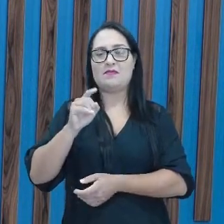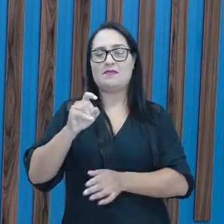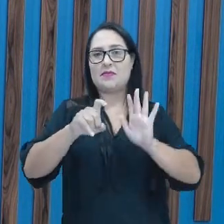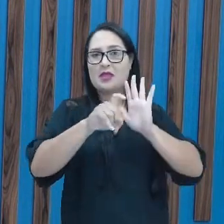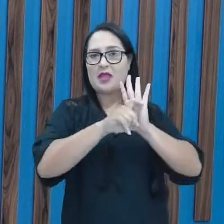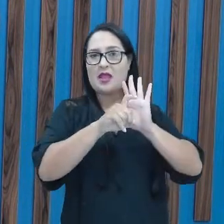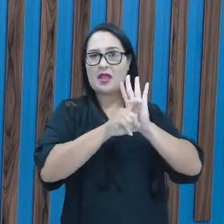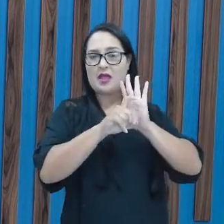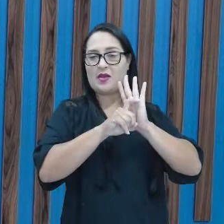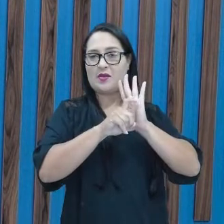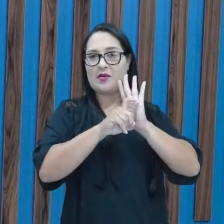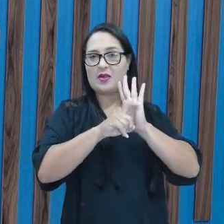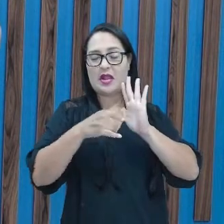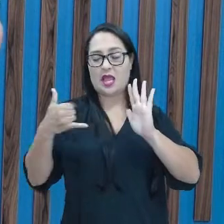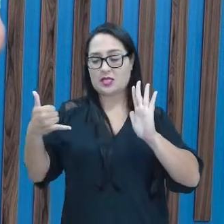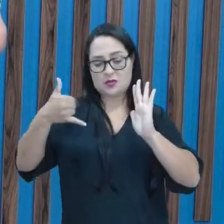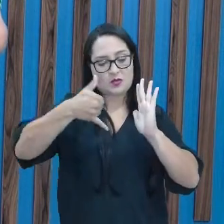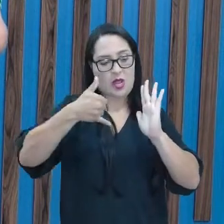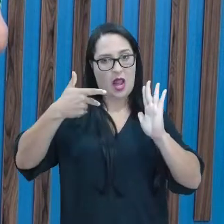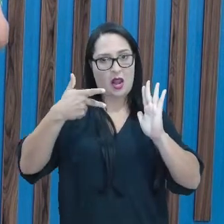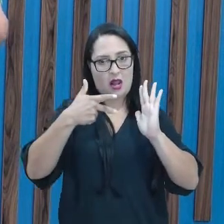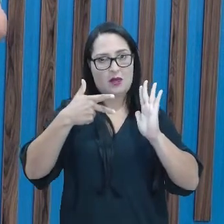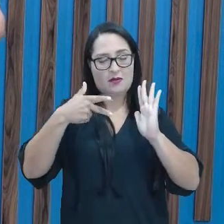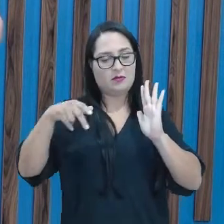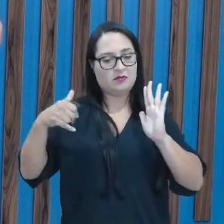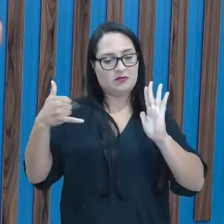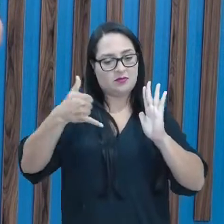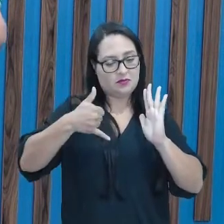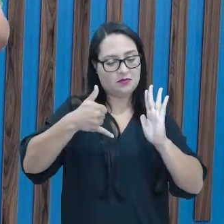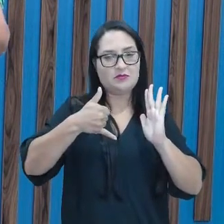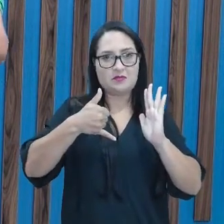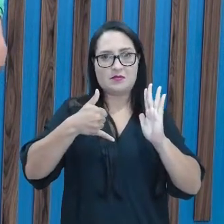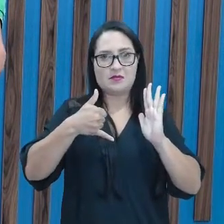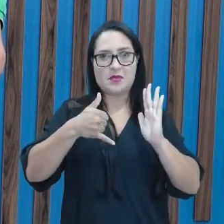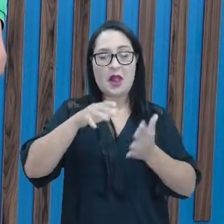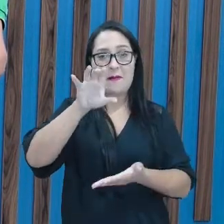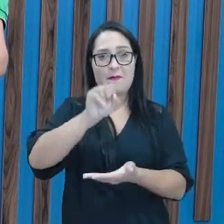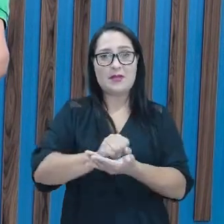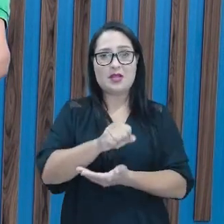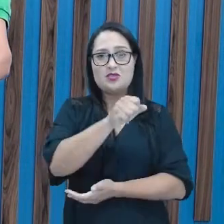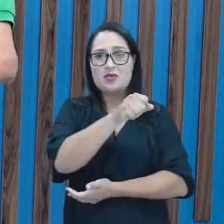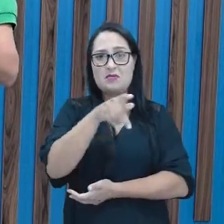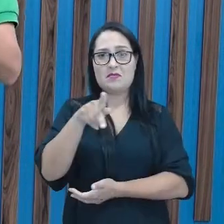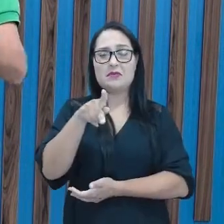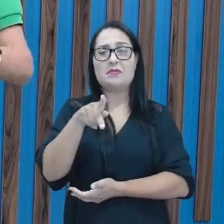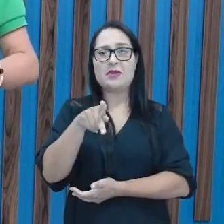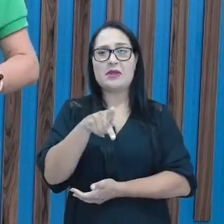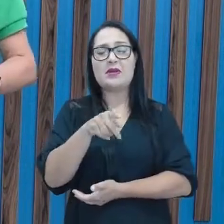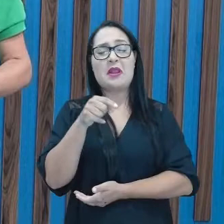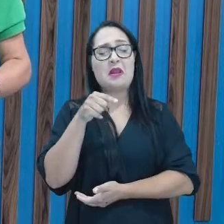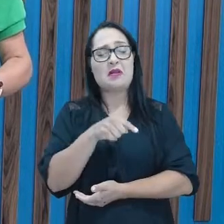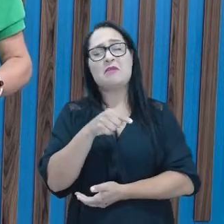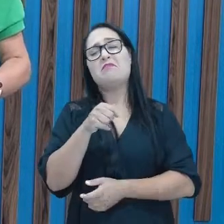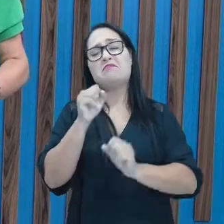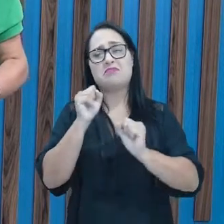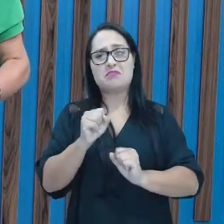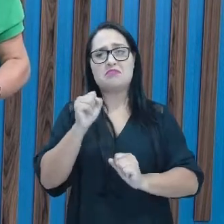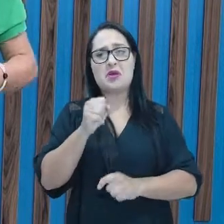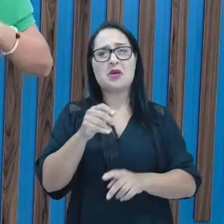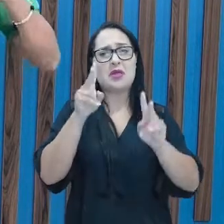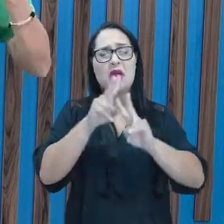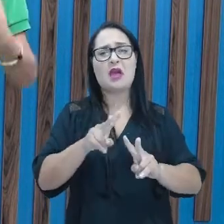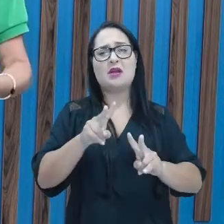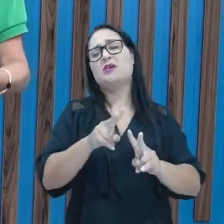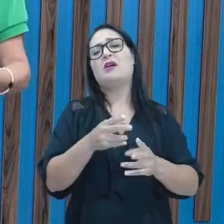apareceu. Mira o celular para esse QR Code, baixa o aplicativo, por lá você pode assistir às